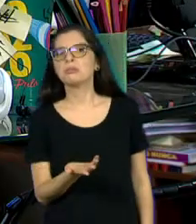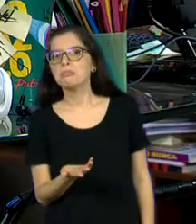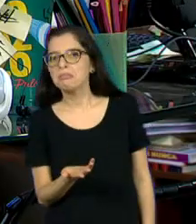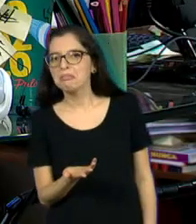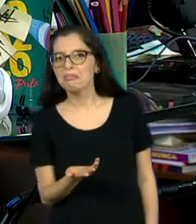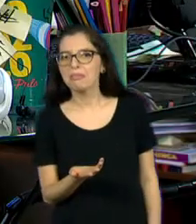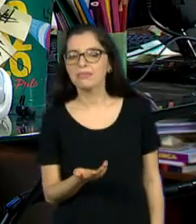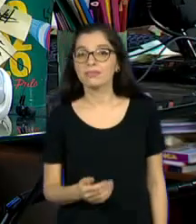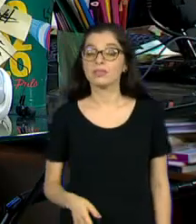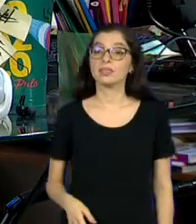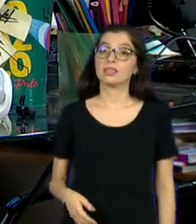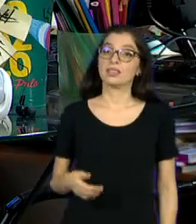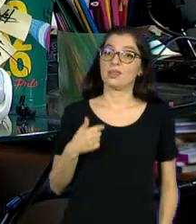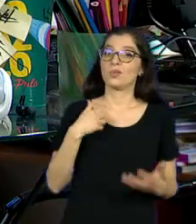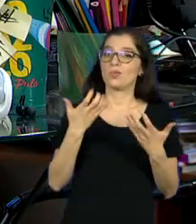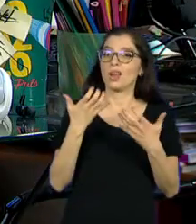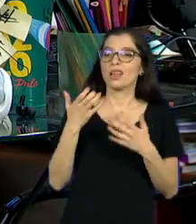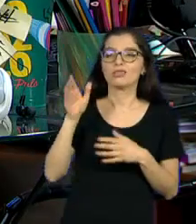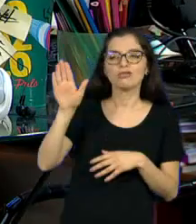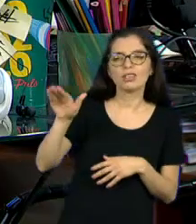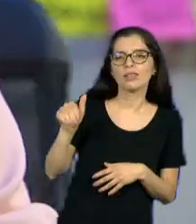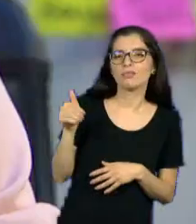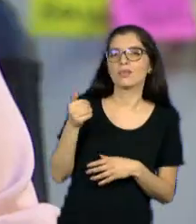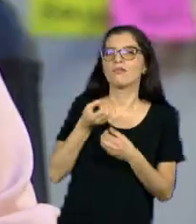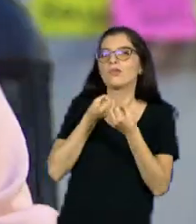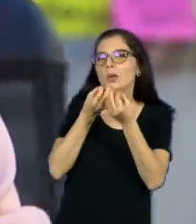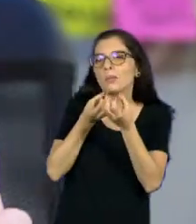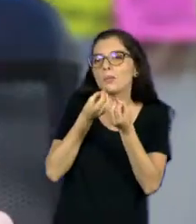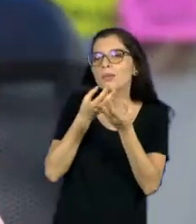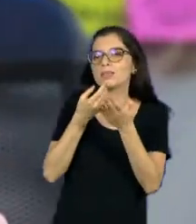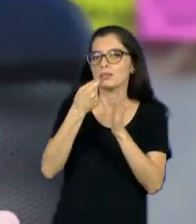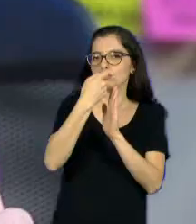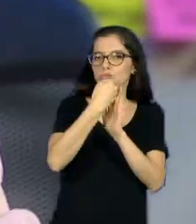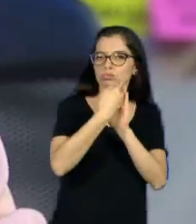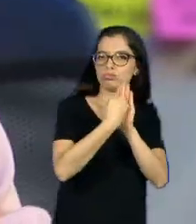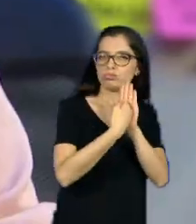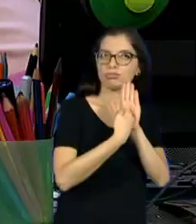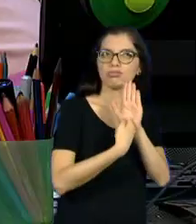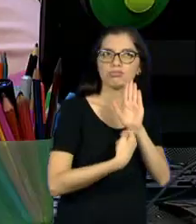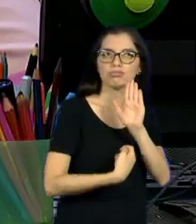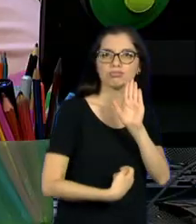Acho que eu tenho que voltar a campo pra buscar mais depoimentos. No artigo tem que ficar top.